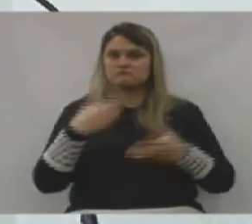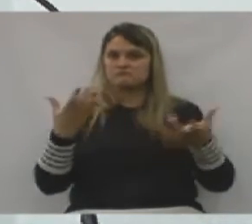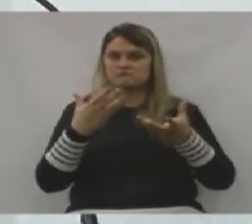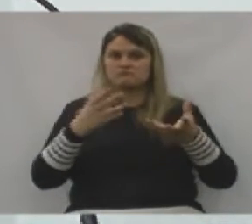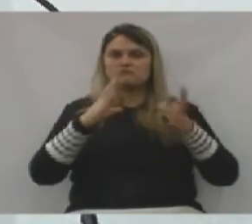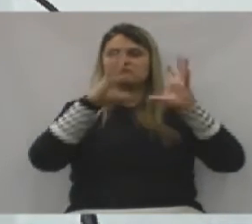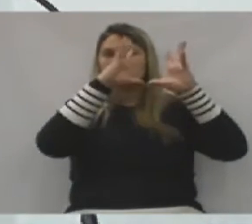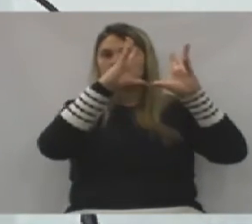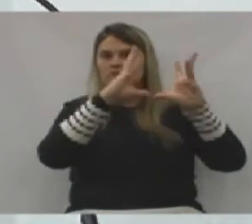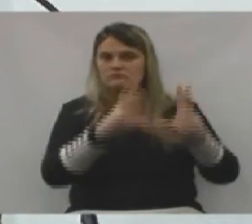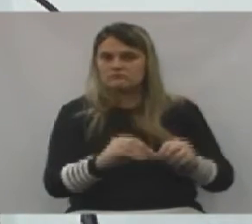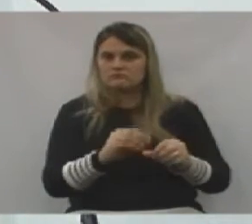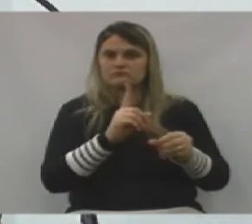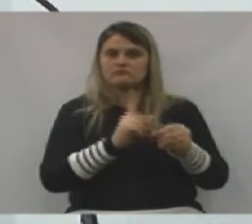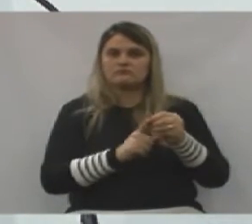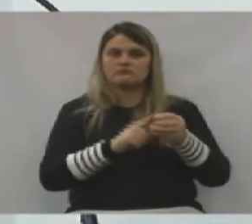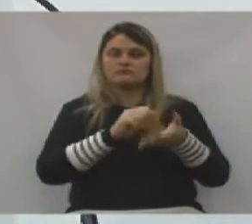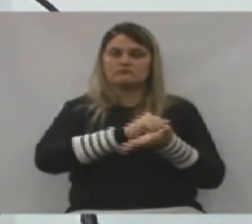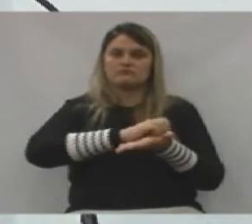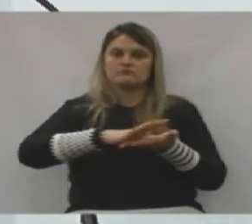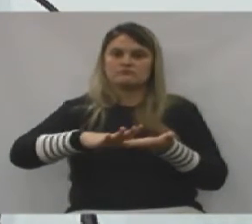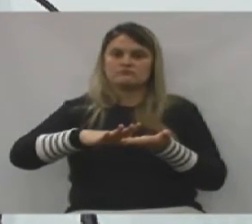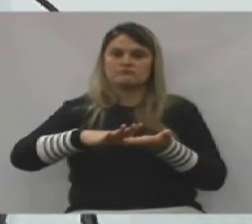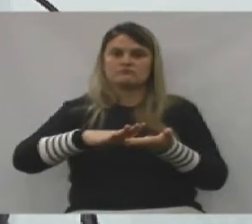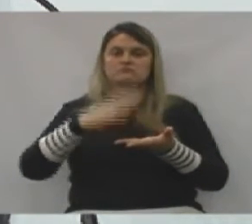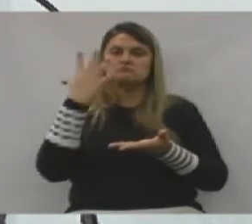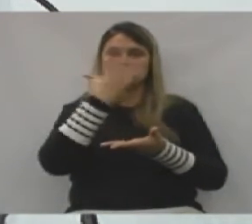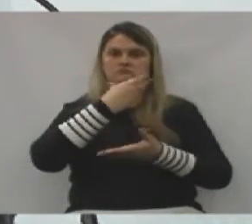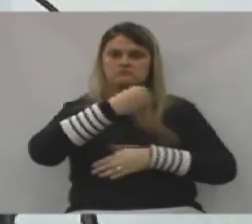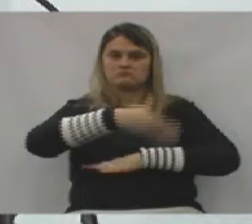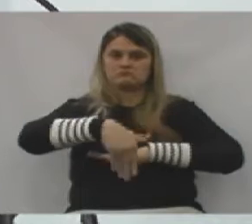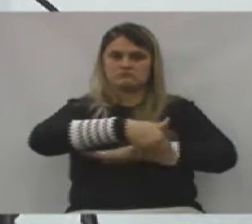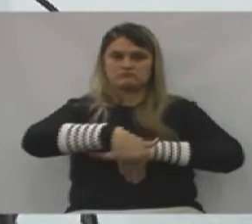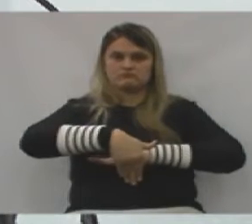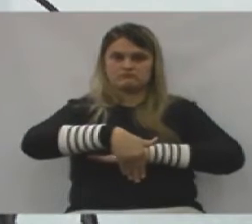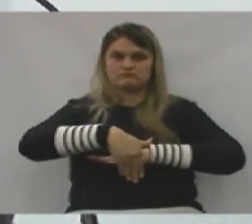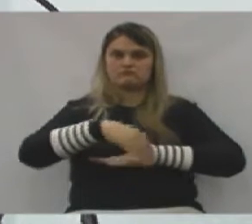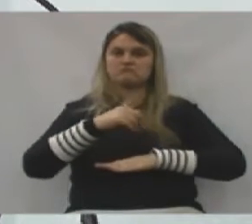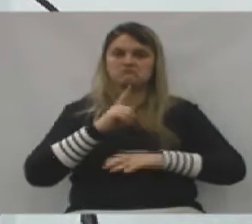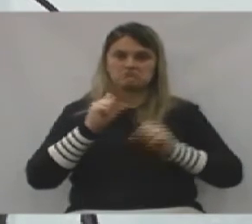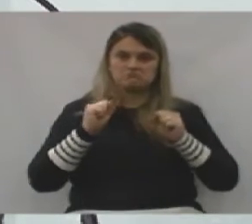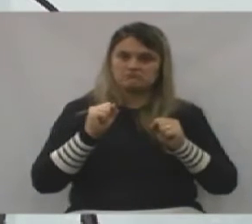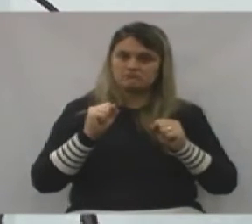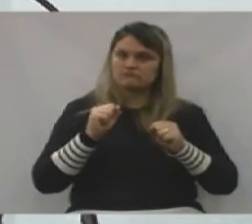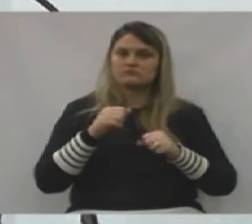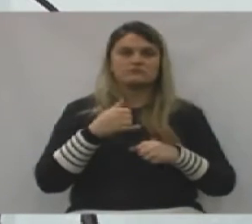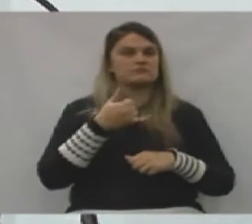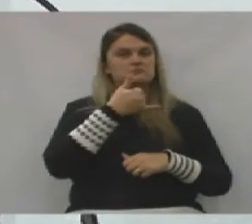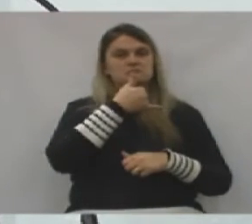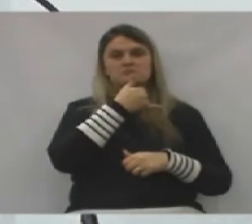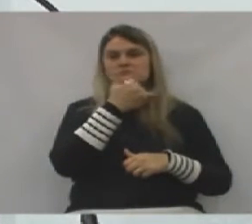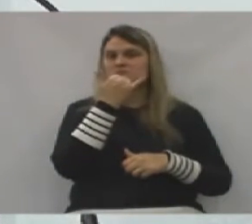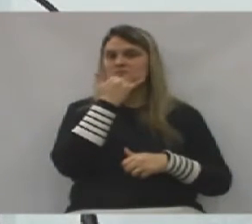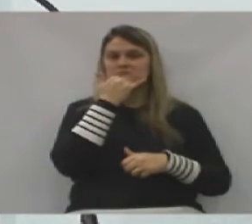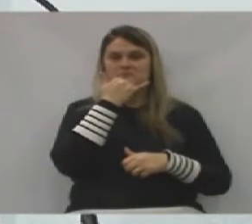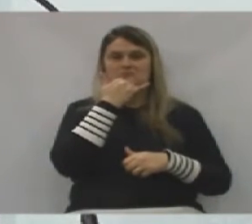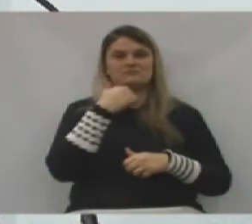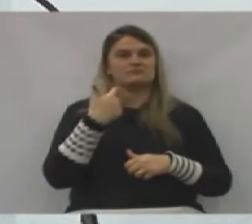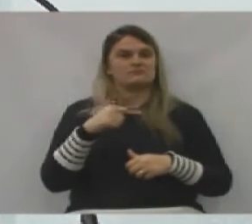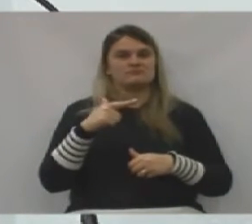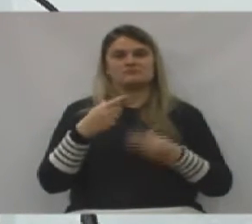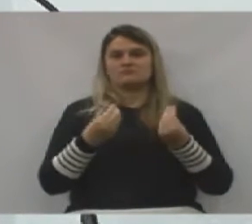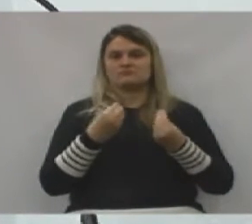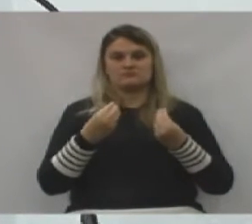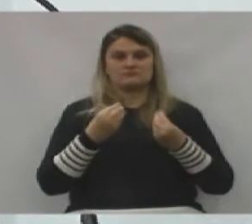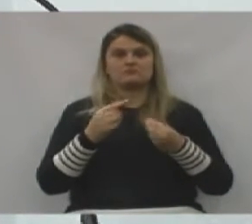cidade inteira, num piscar de olhos, tivesse todos os bairros asfaltados. É possível? Lamento. Mas eu tenho certeza